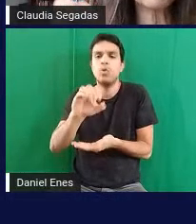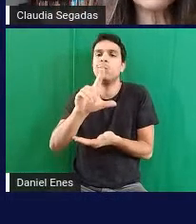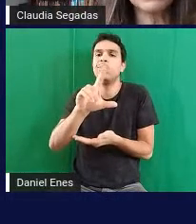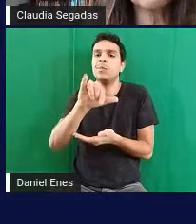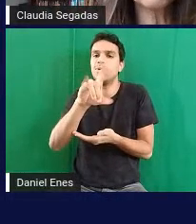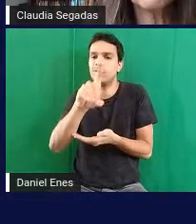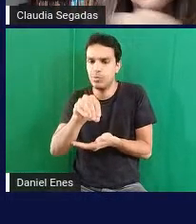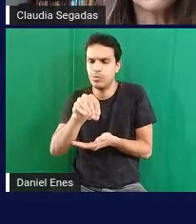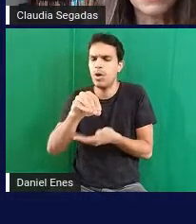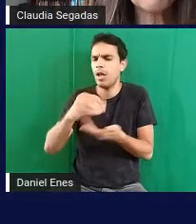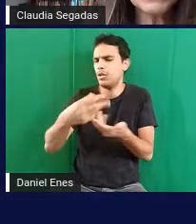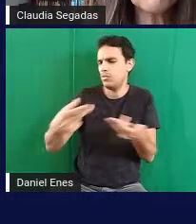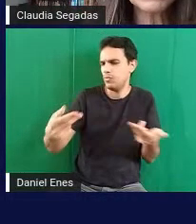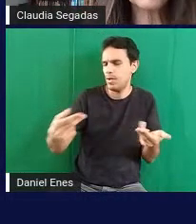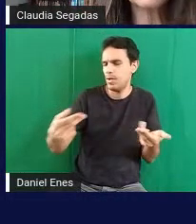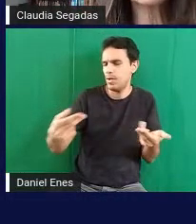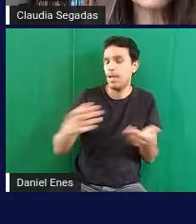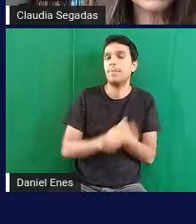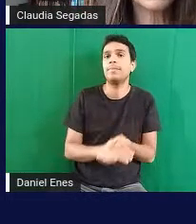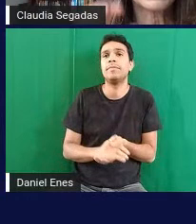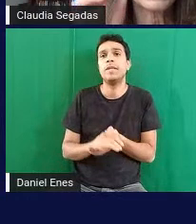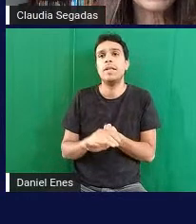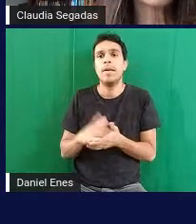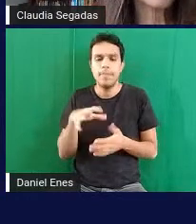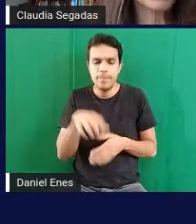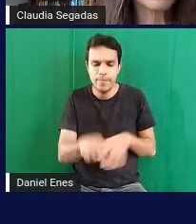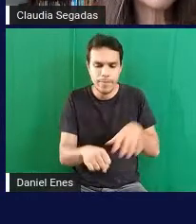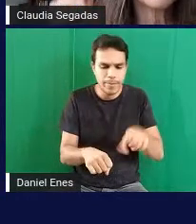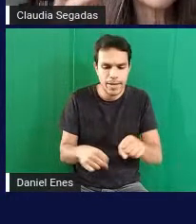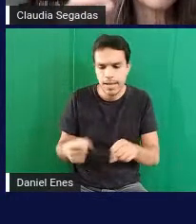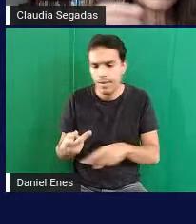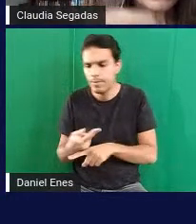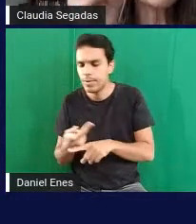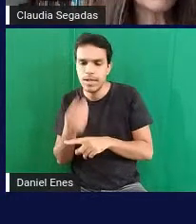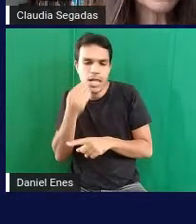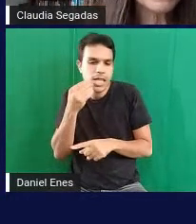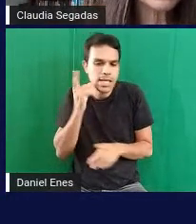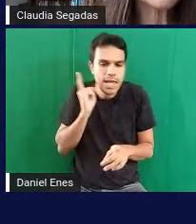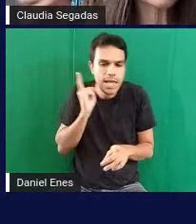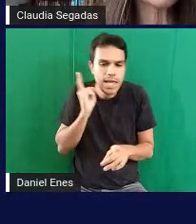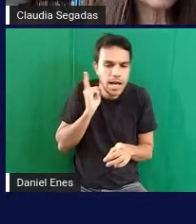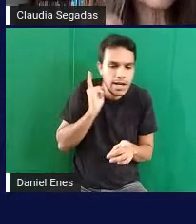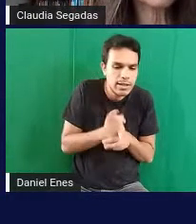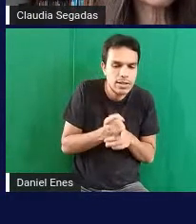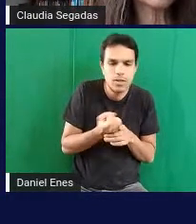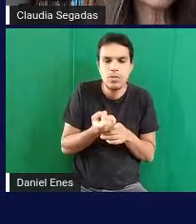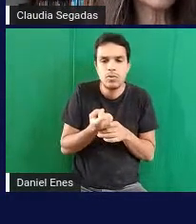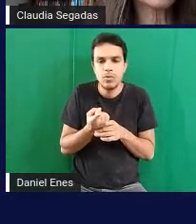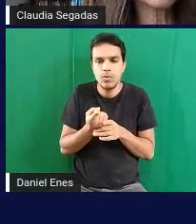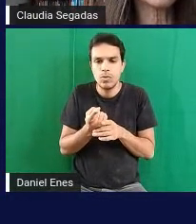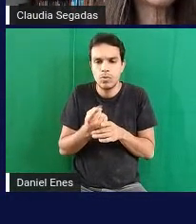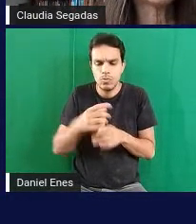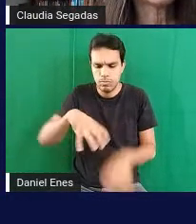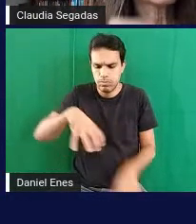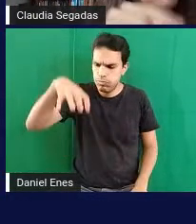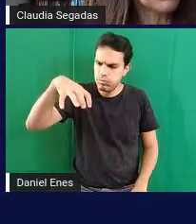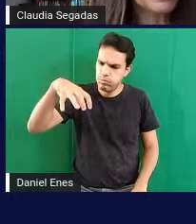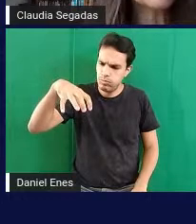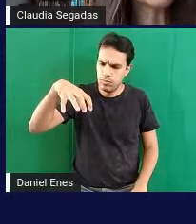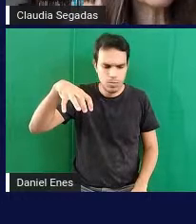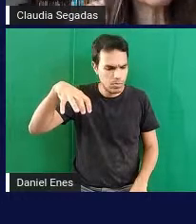pegavam e procuravam rapidamente tentar achar a face que correspondia